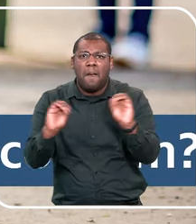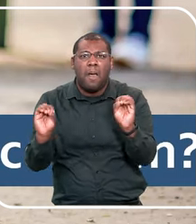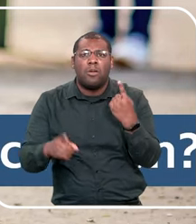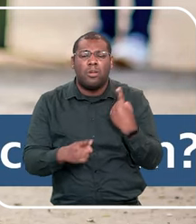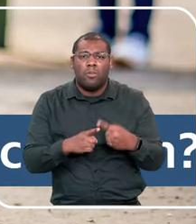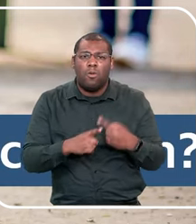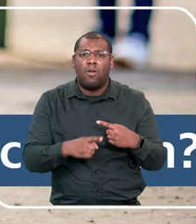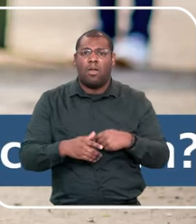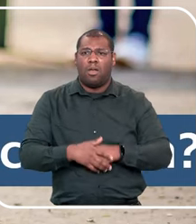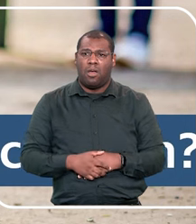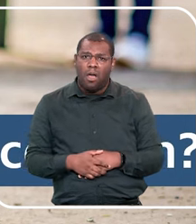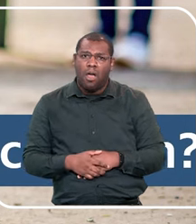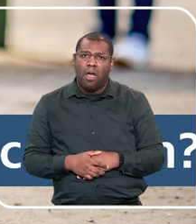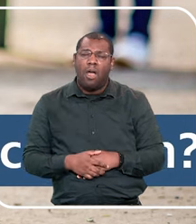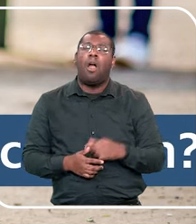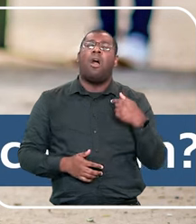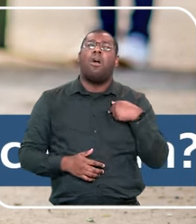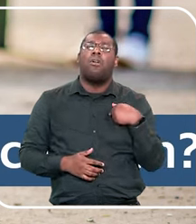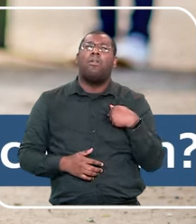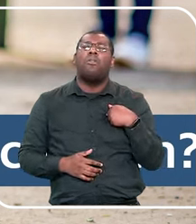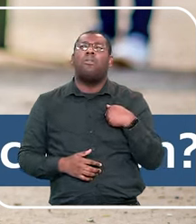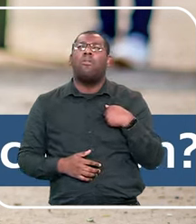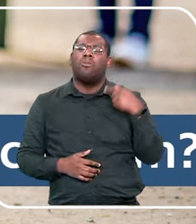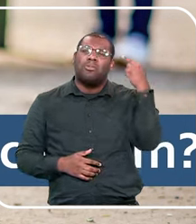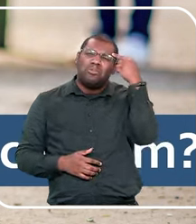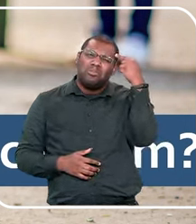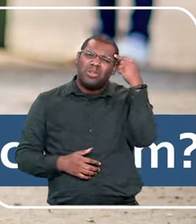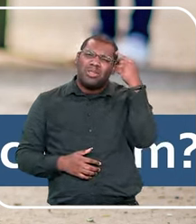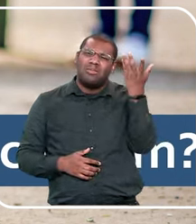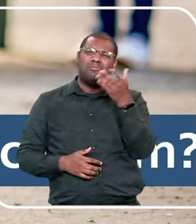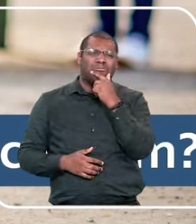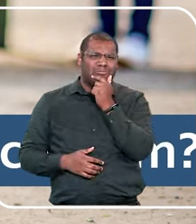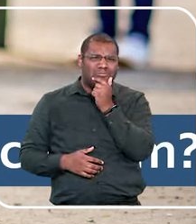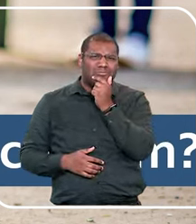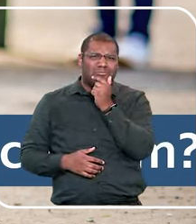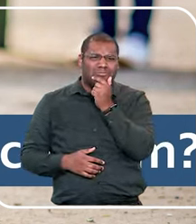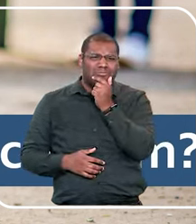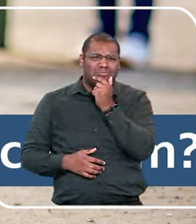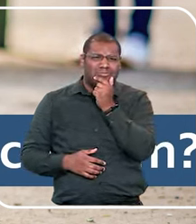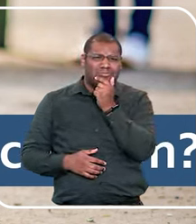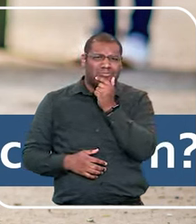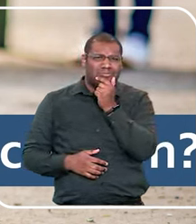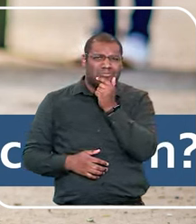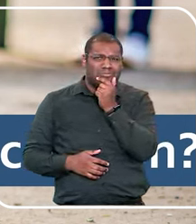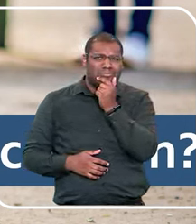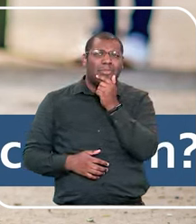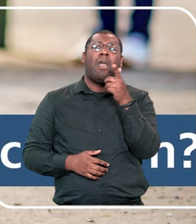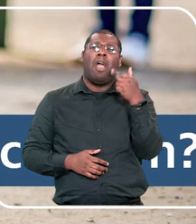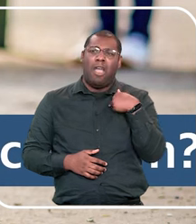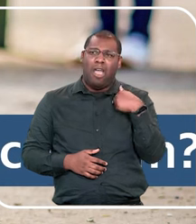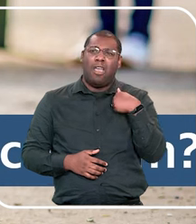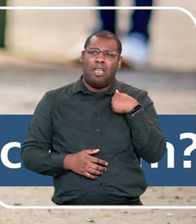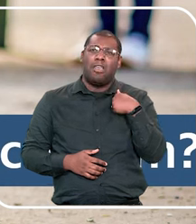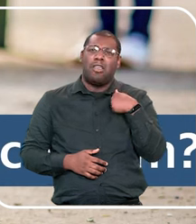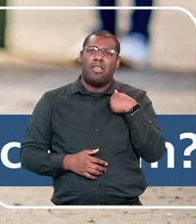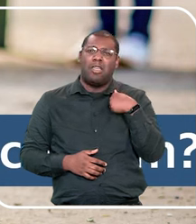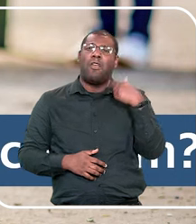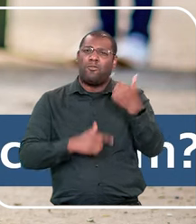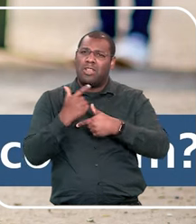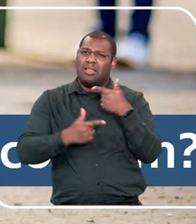estudar o assunto. Foi essa pergunta que modificou completamente o direcionamento da minha vida, da minha carreira, e eu passei